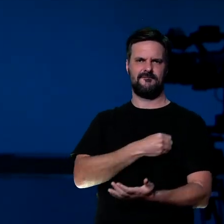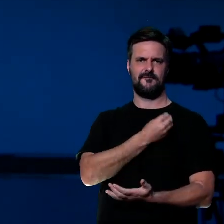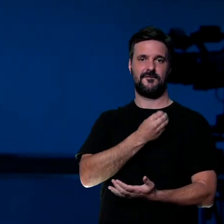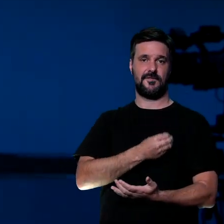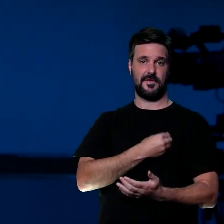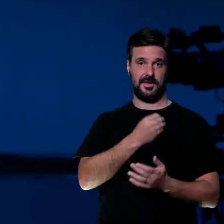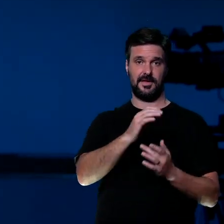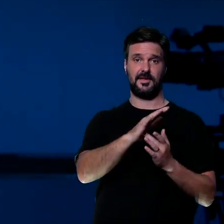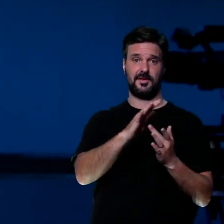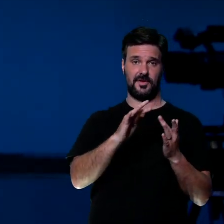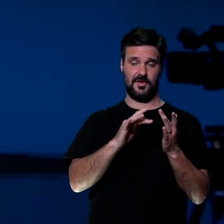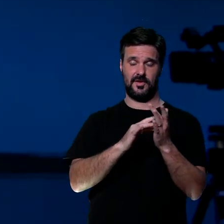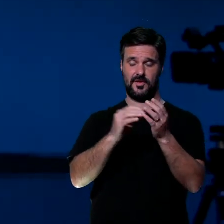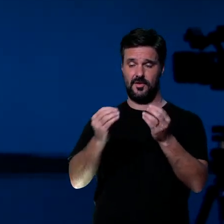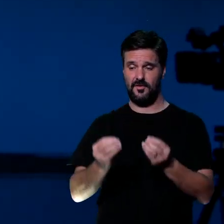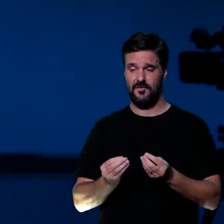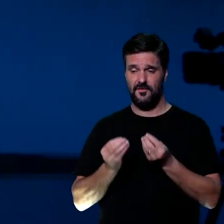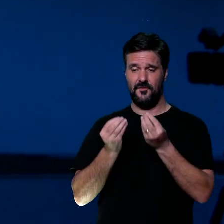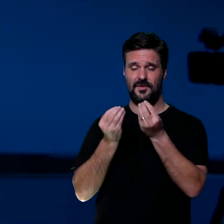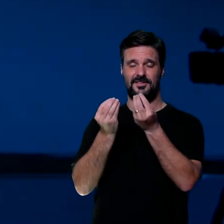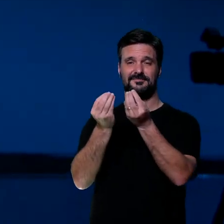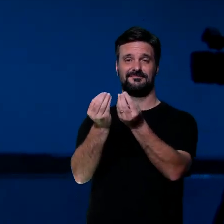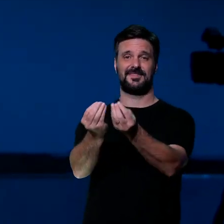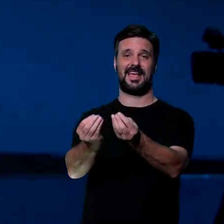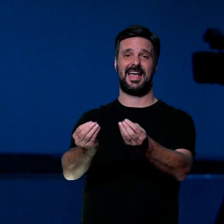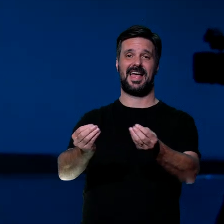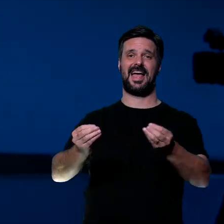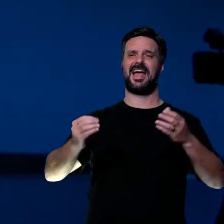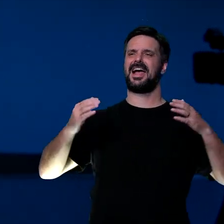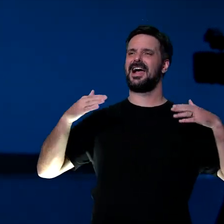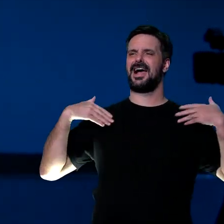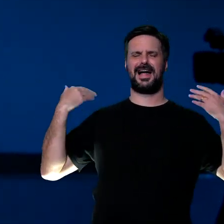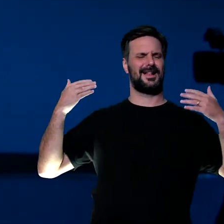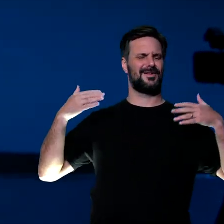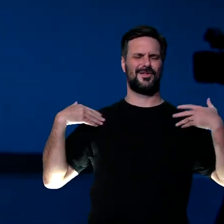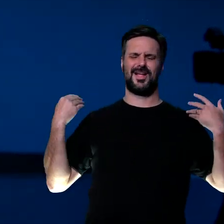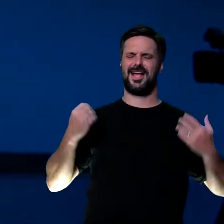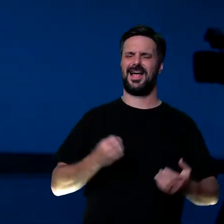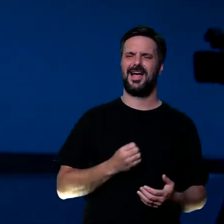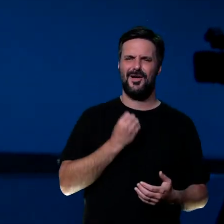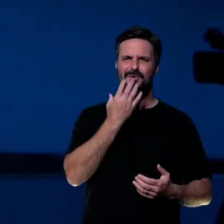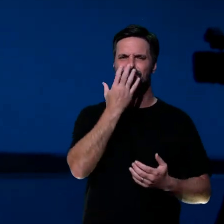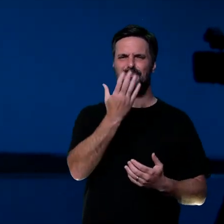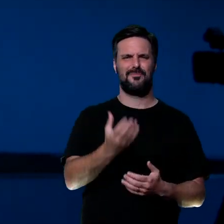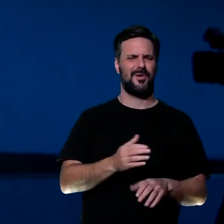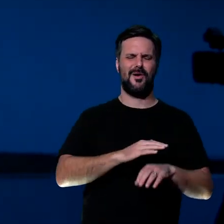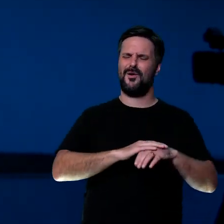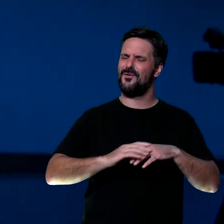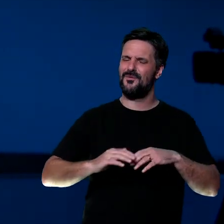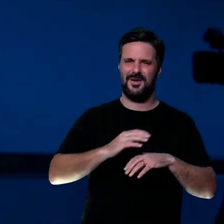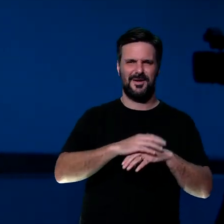o fruto do Espírito aparece, o amor, a alegria, a amabilidade, bondade, o domínio próprio, a mansidão,